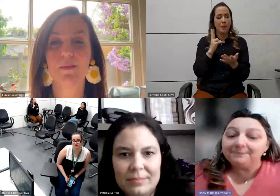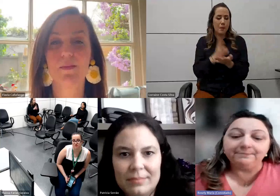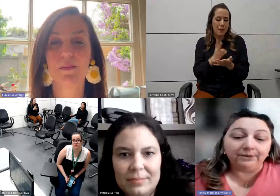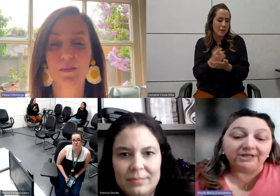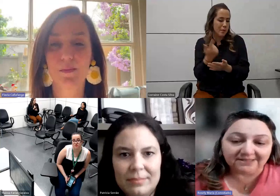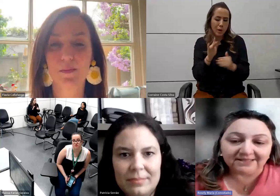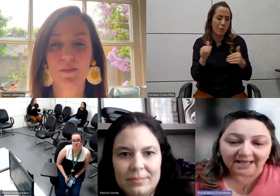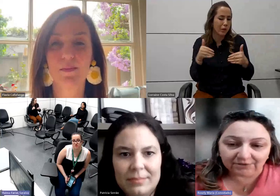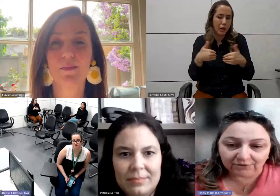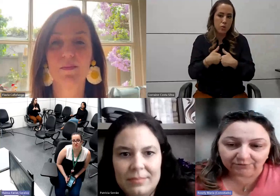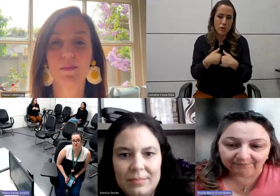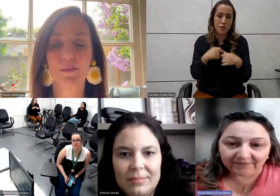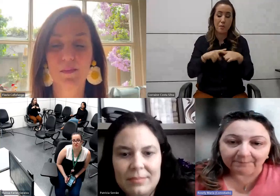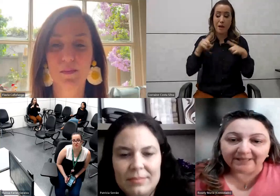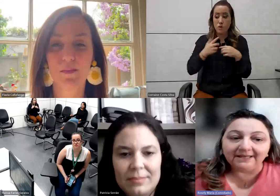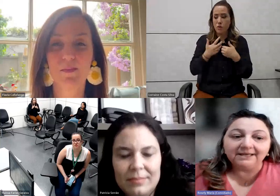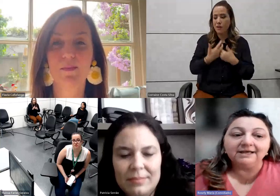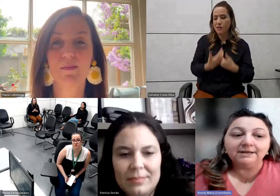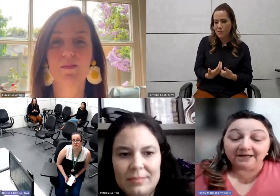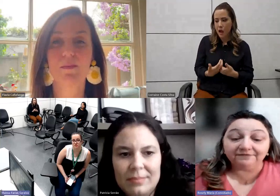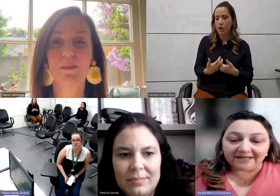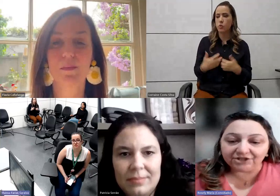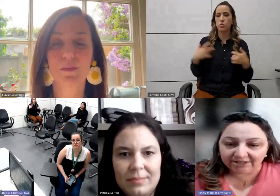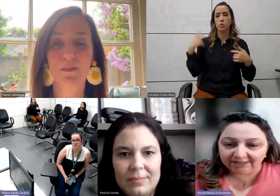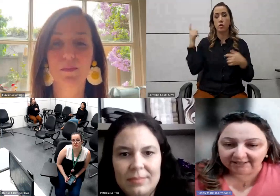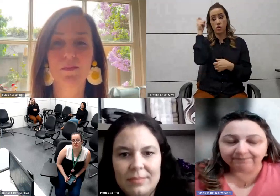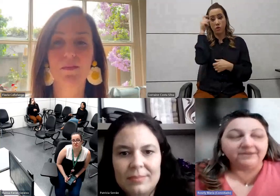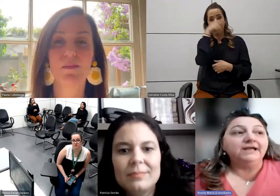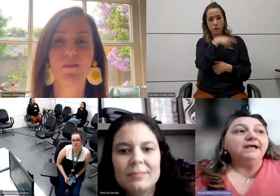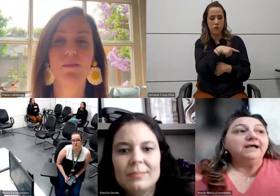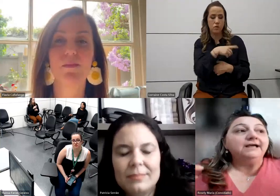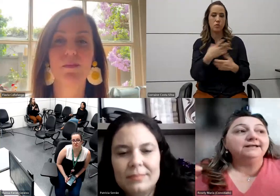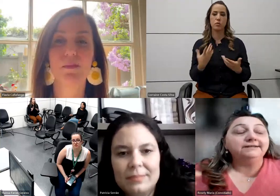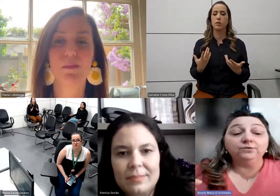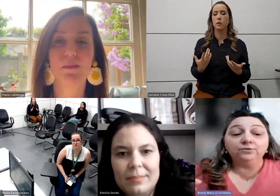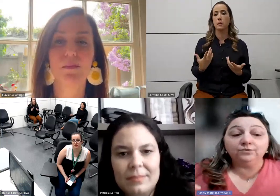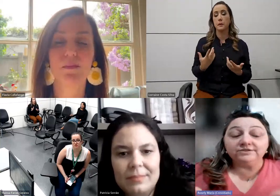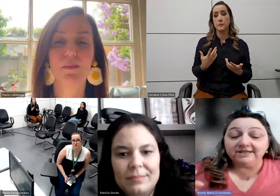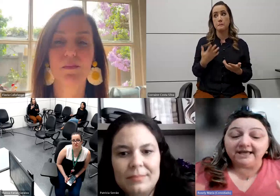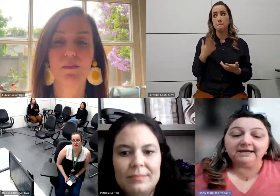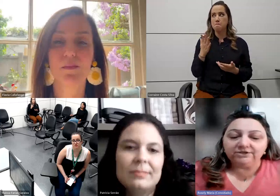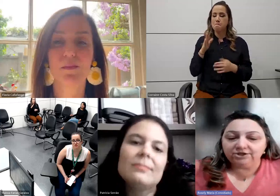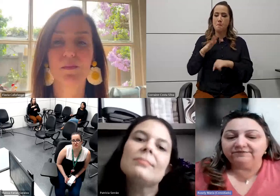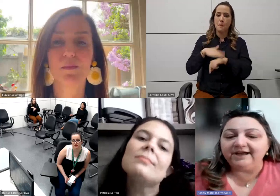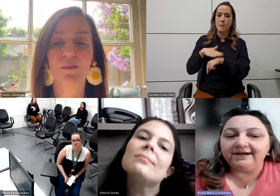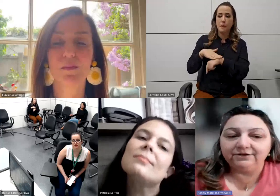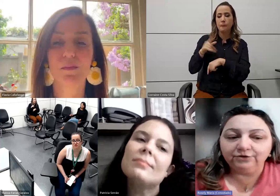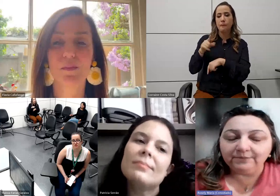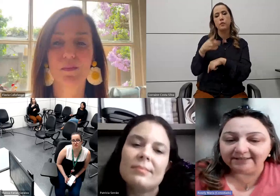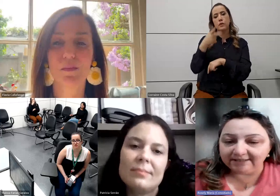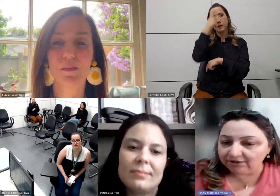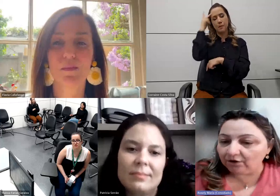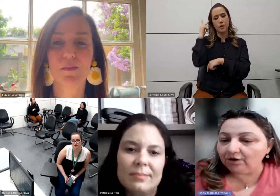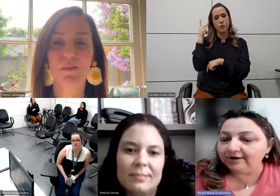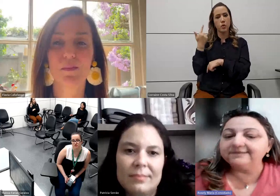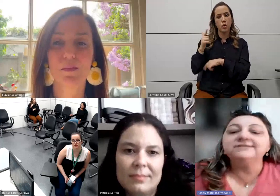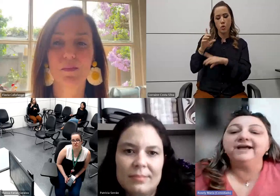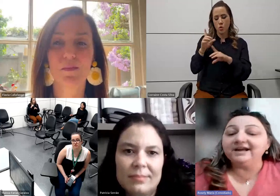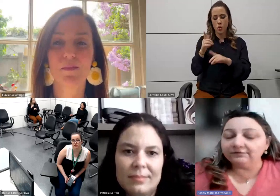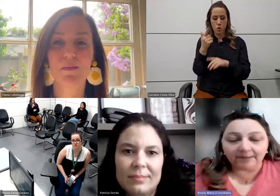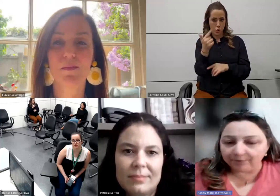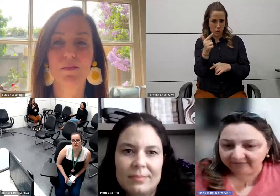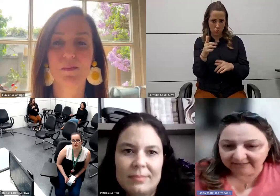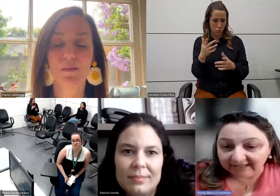autista, mas é pelo cansaço, pela fadiga. Então, se ela não estiver numa cadeira de